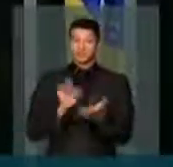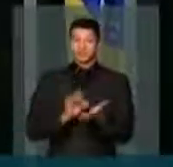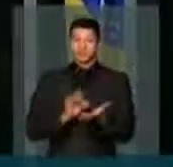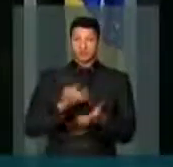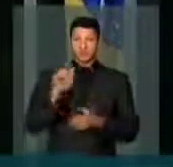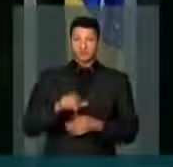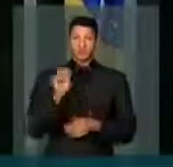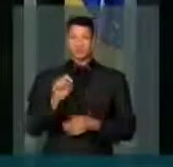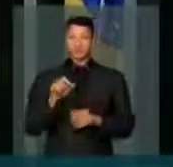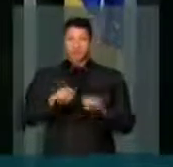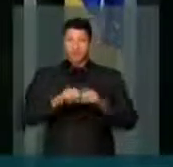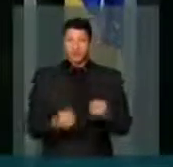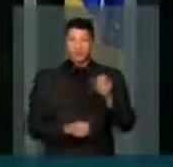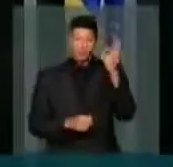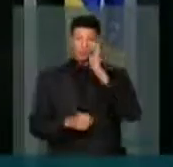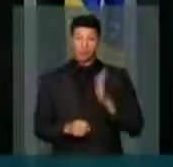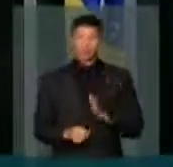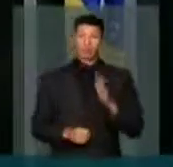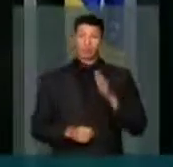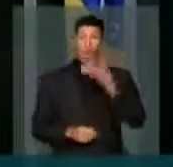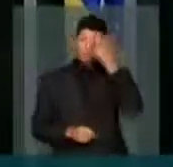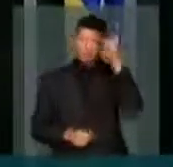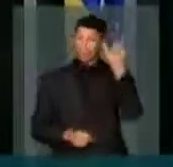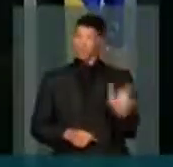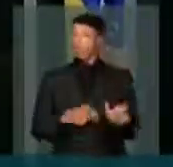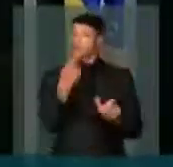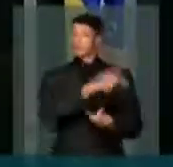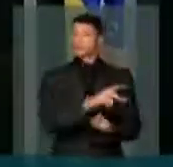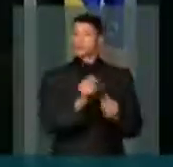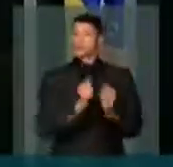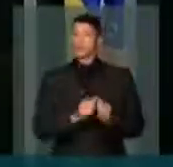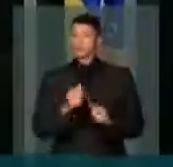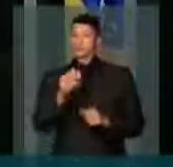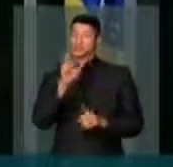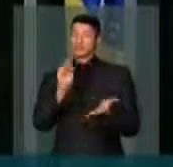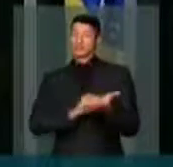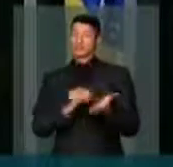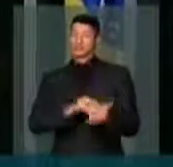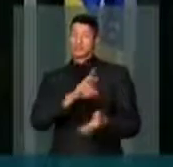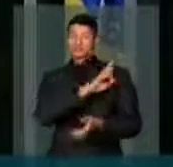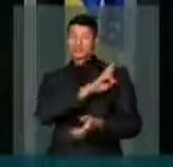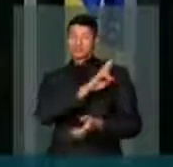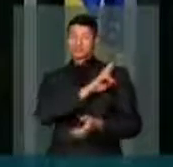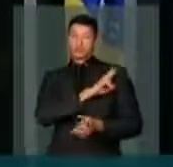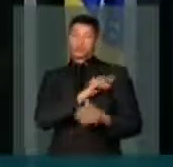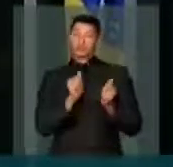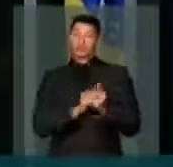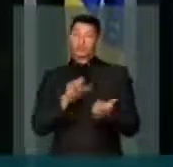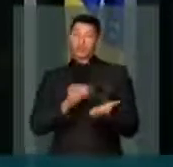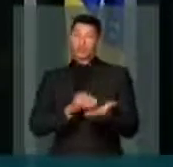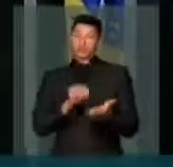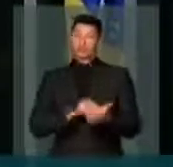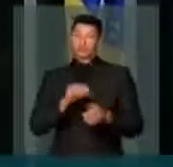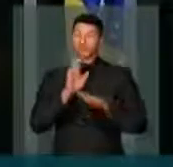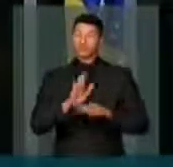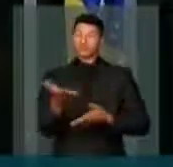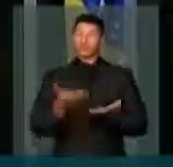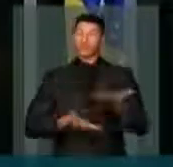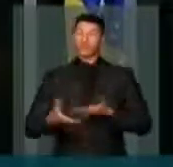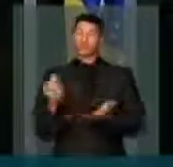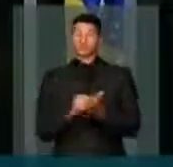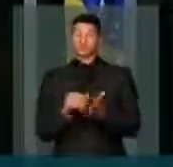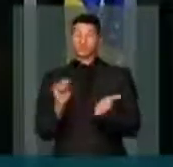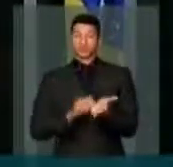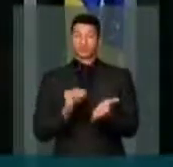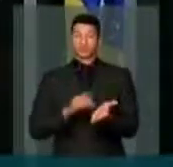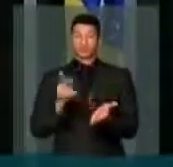é que quem quebrou esse Brasil foram eles. Com a irresponsabilidade, com a falta de ajuste, com a